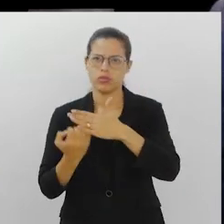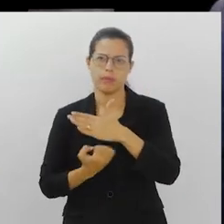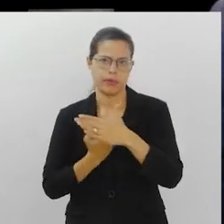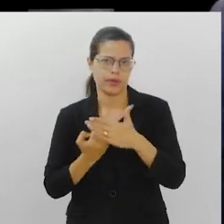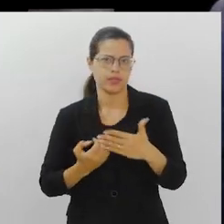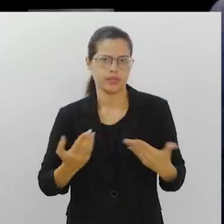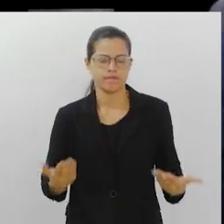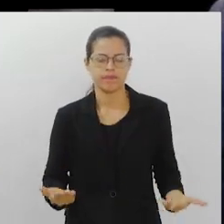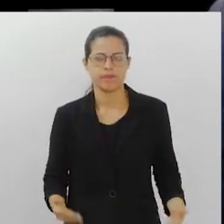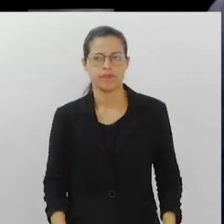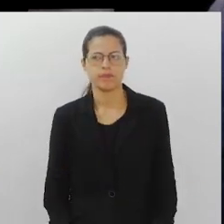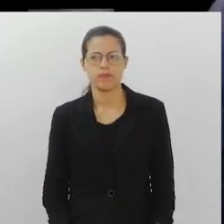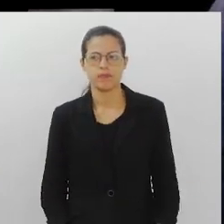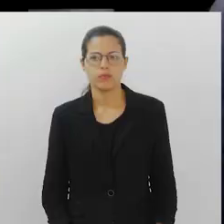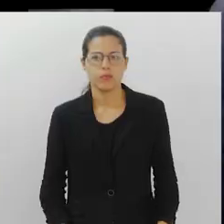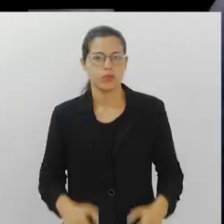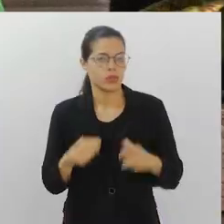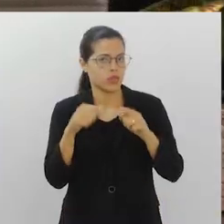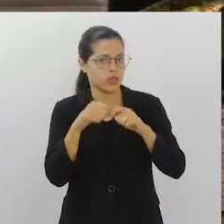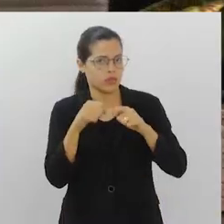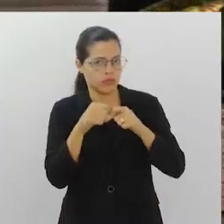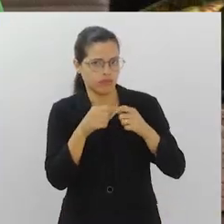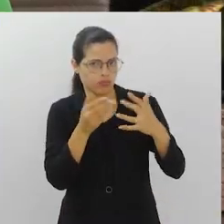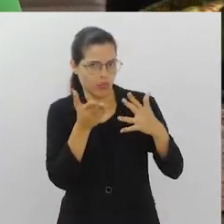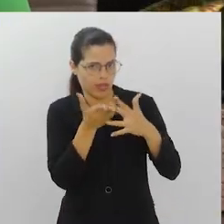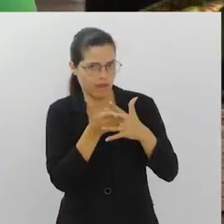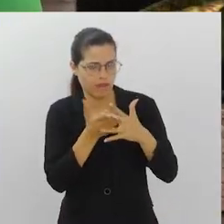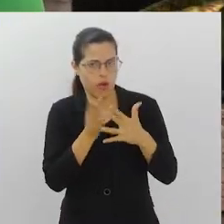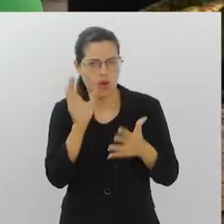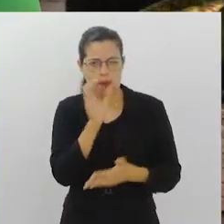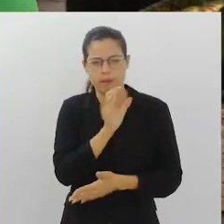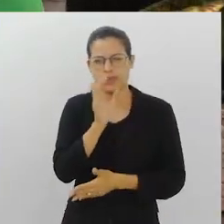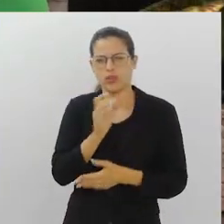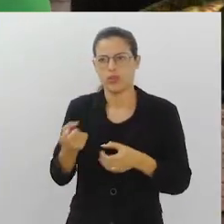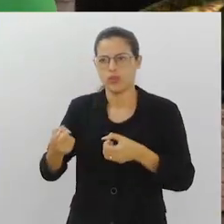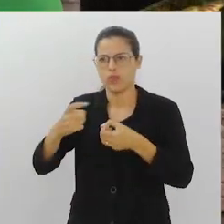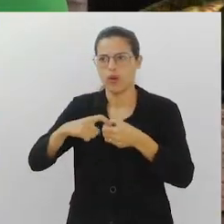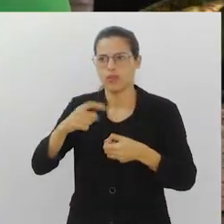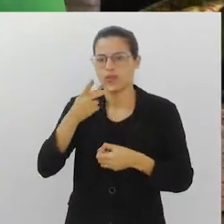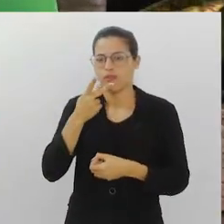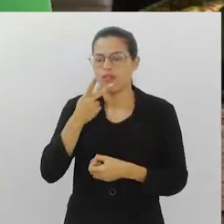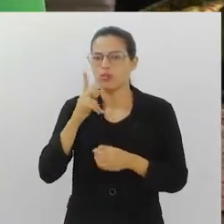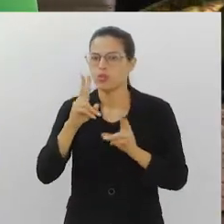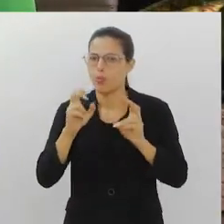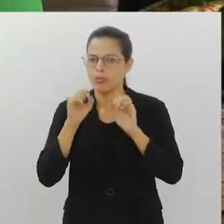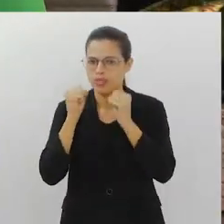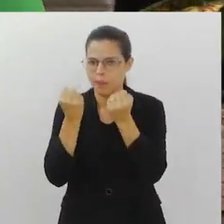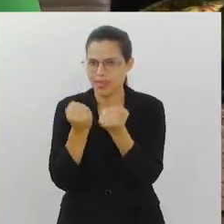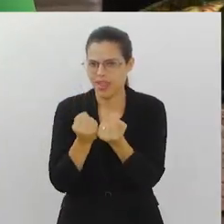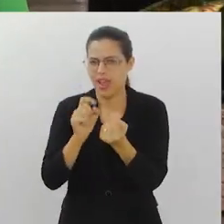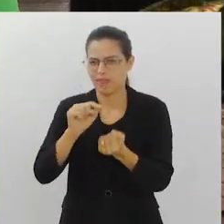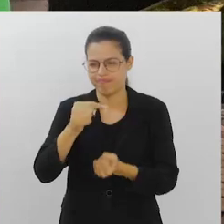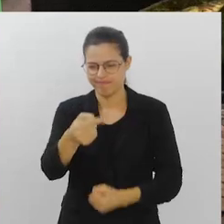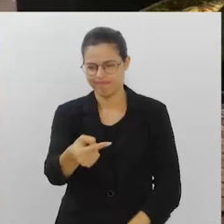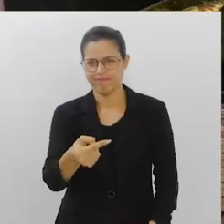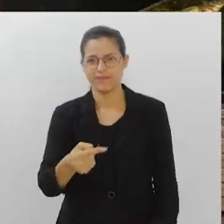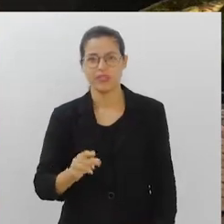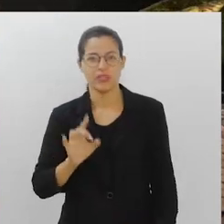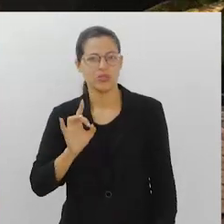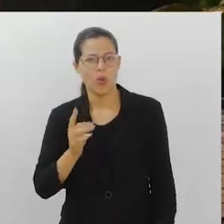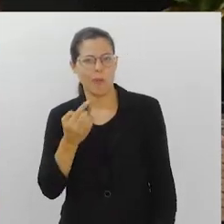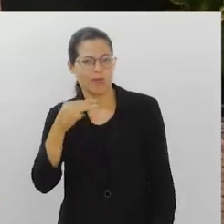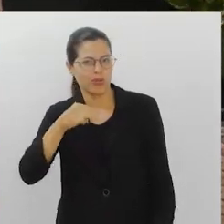modelos de empresas, certamente. Gente, a vai fazer um pequeno intervalo e volta falando sobre a jornada do G20 no próximo bloco.